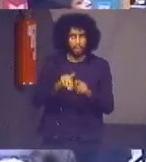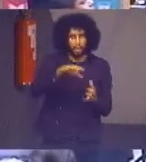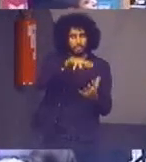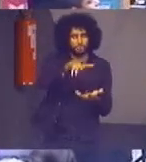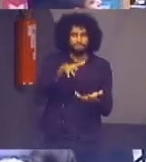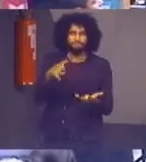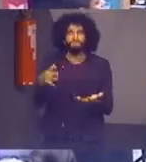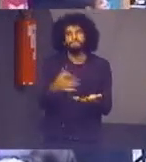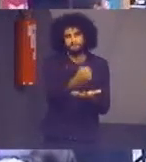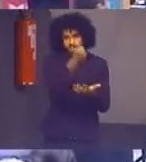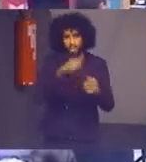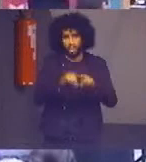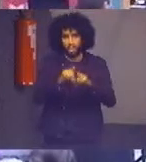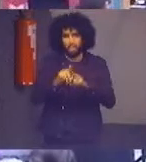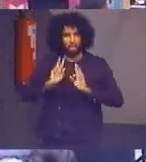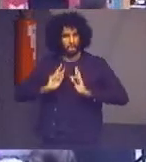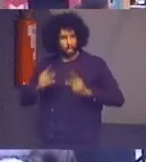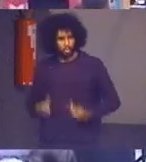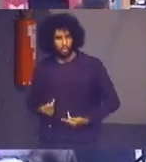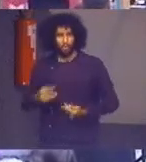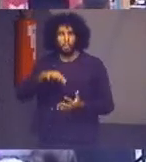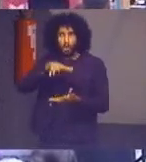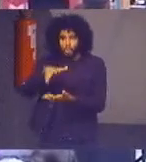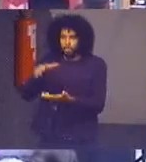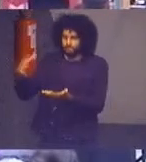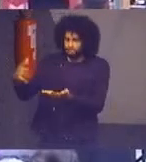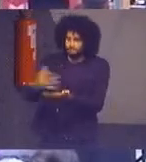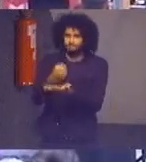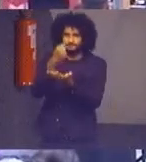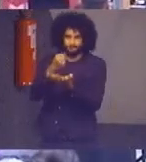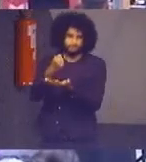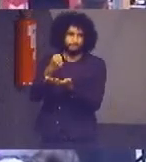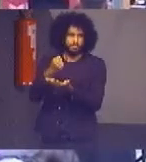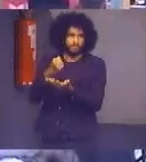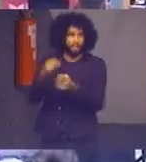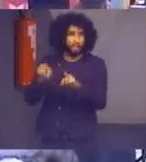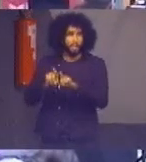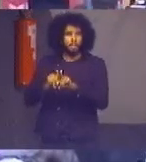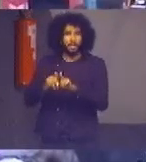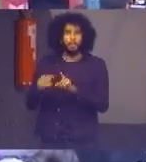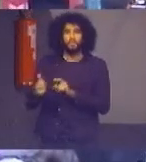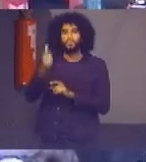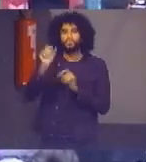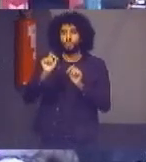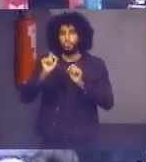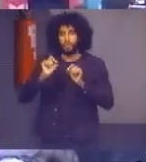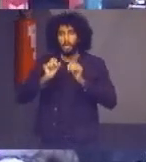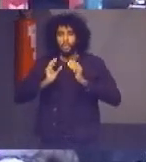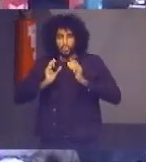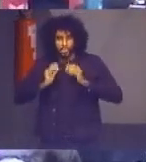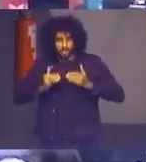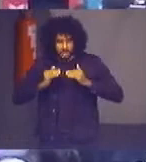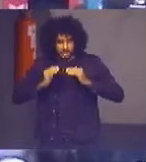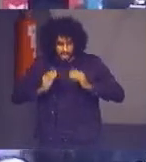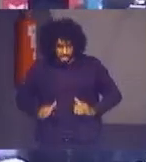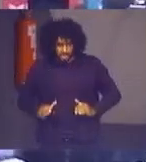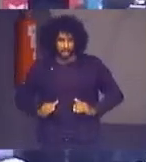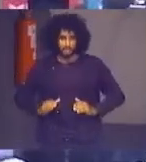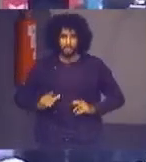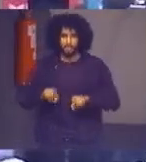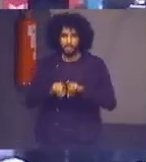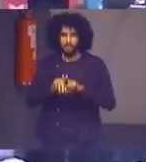salvando a humanidade magistratura forte cidadania respeitada muito obrigado a todos